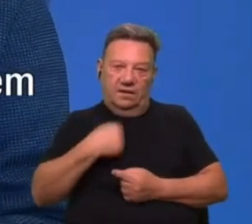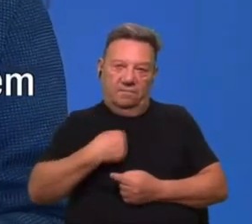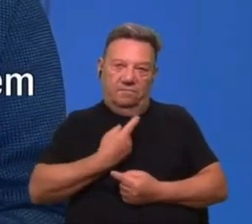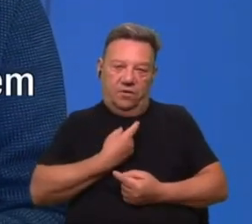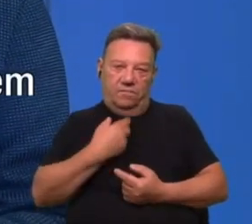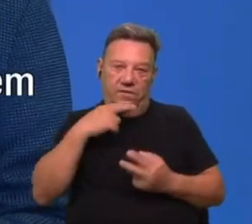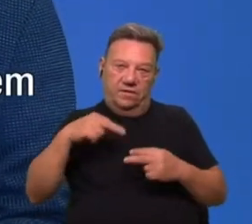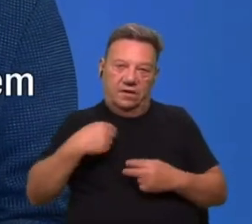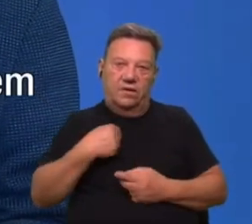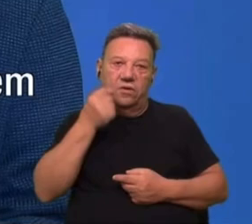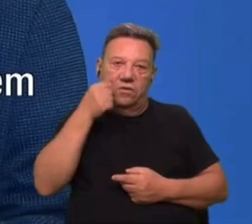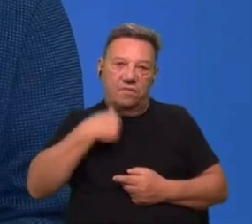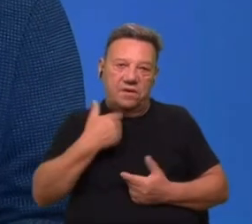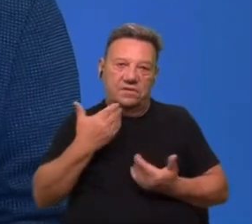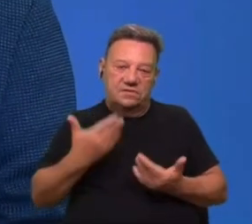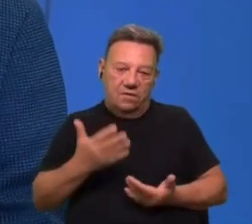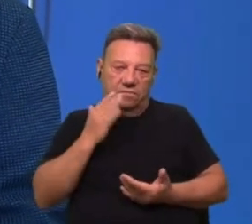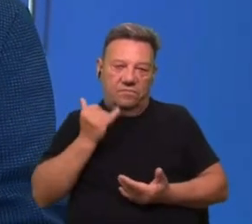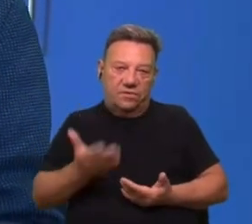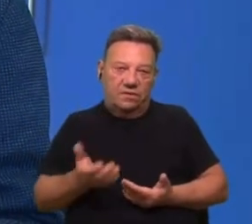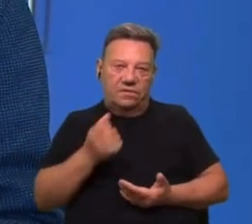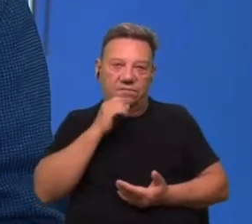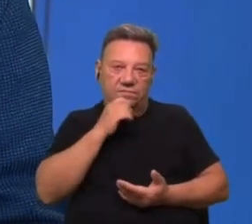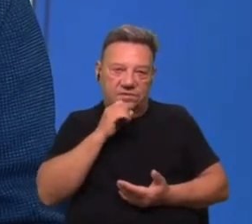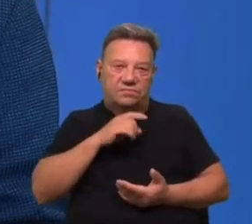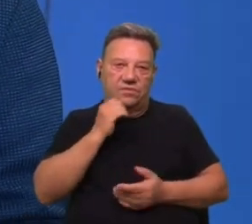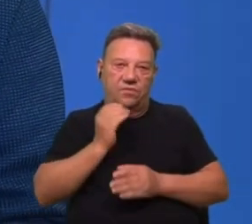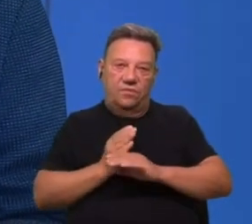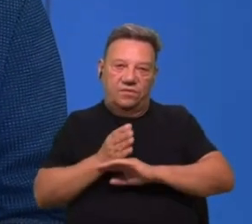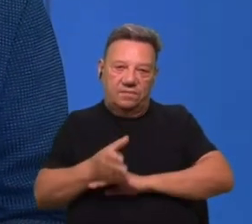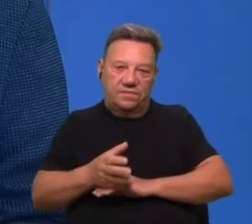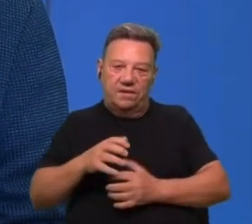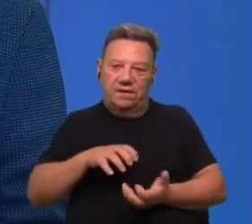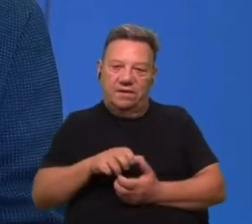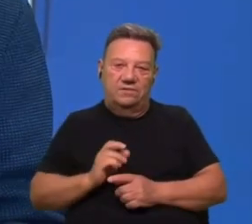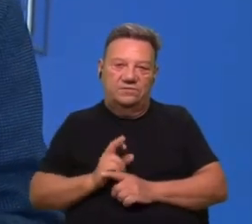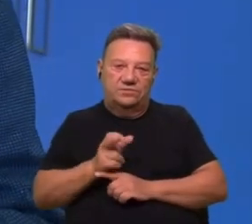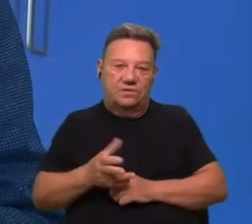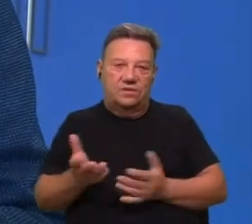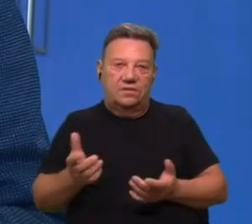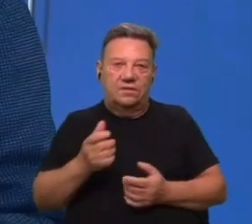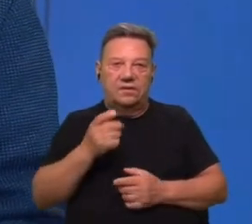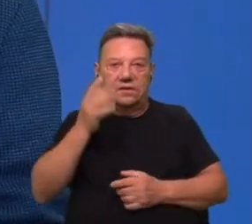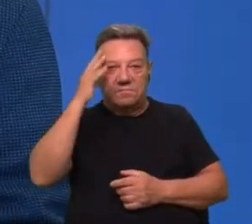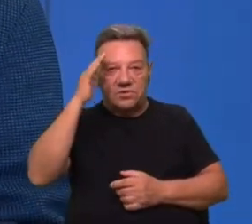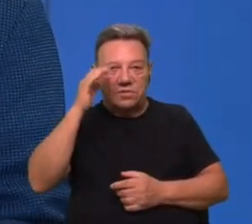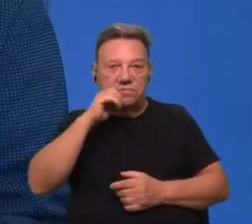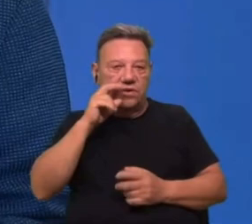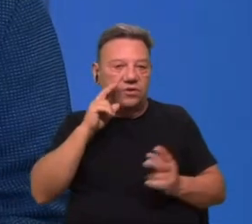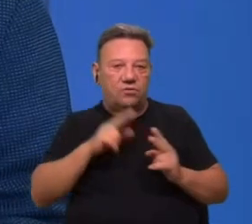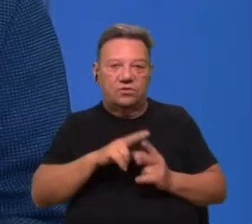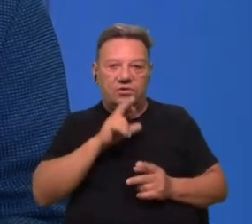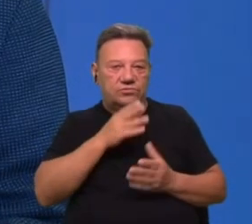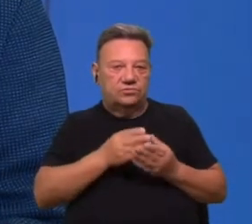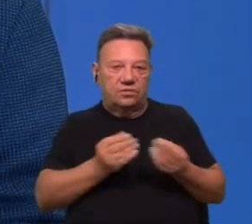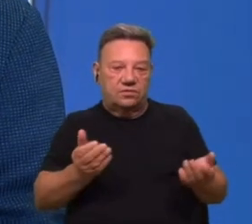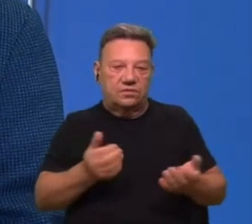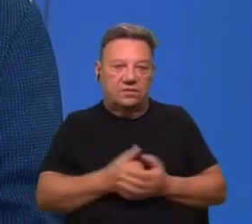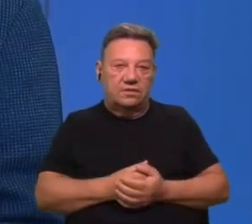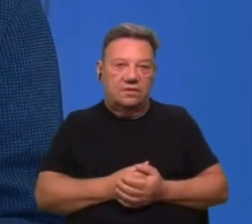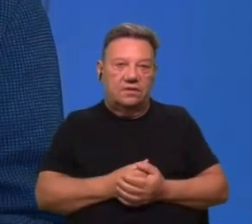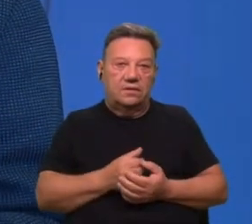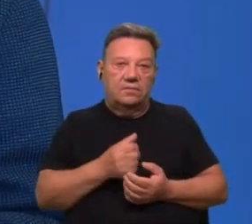que o homem tem sempre a chance, a possibilidade de passar as crises. Com a imaginação, ele pode encontrar soluções,